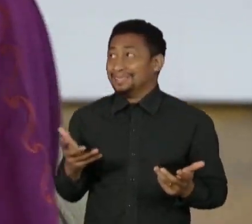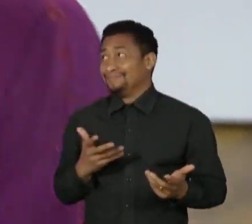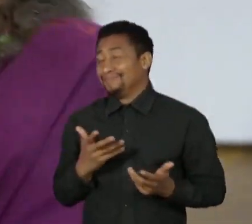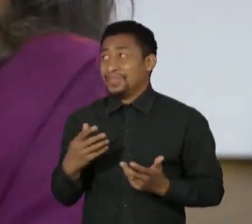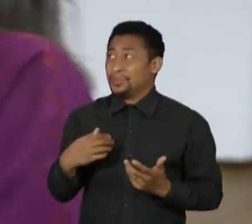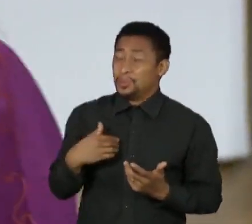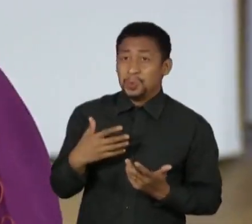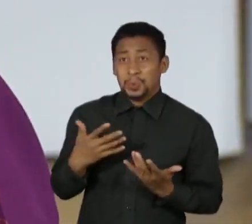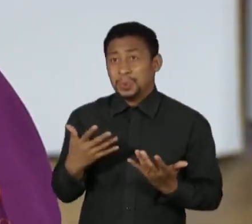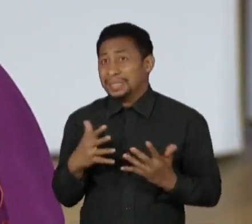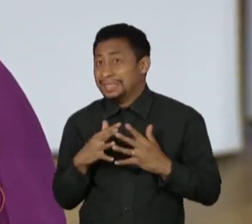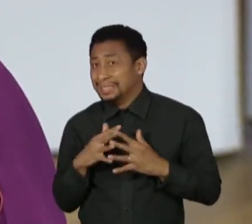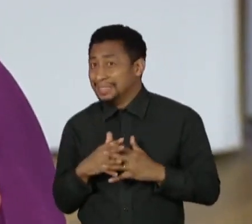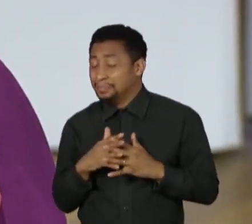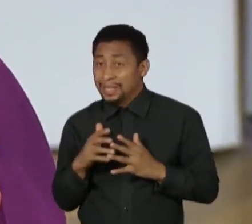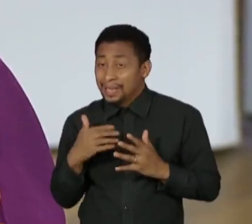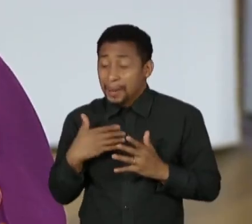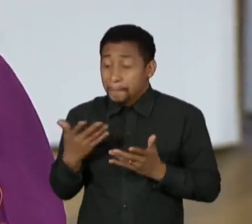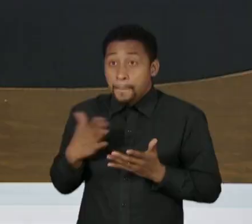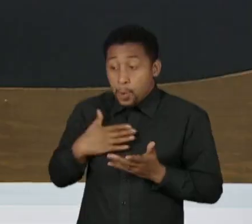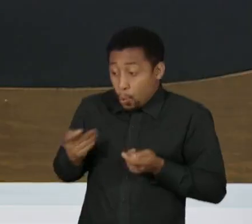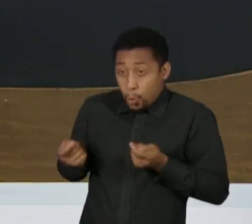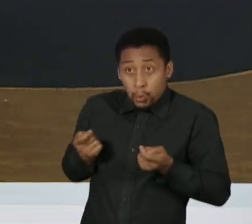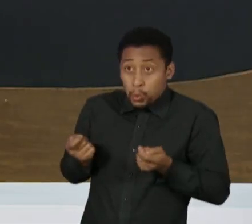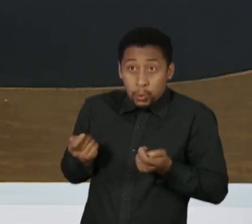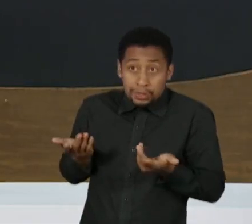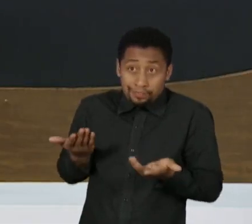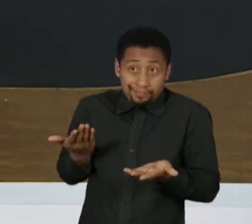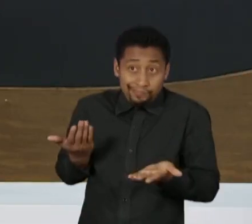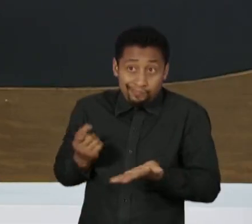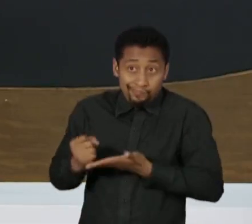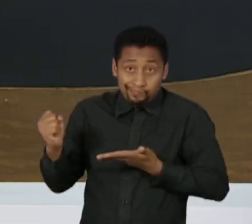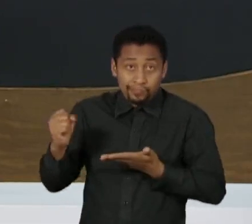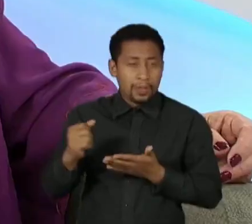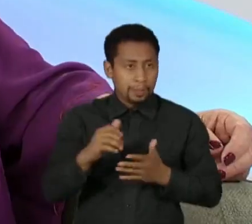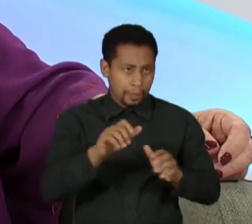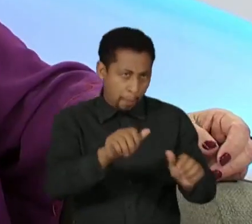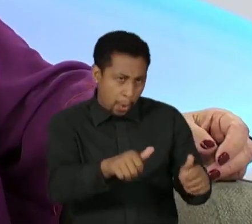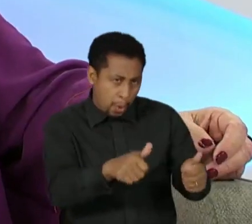mesmo, né? E melhora ou piora, geralmente?